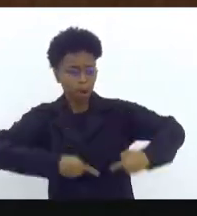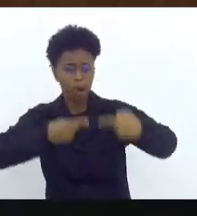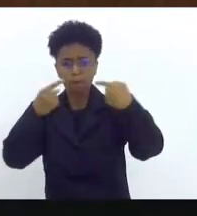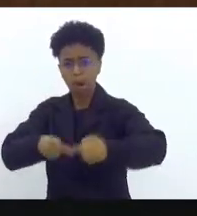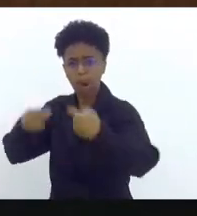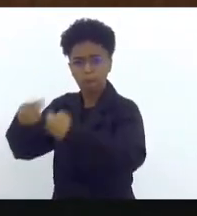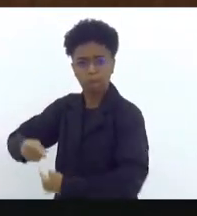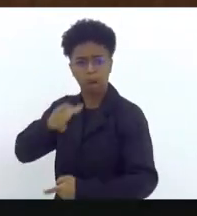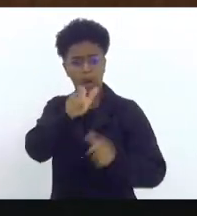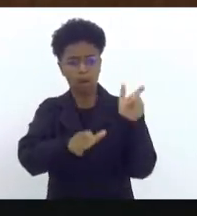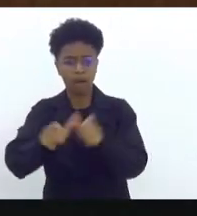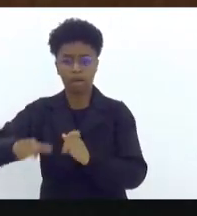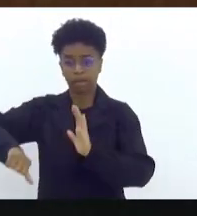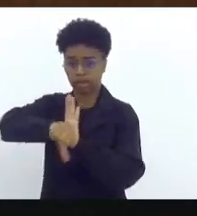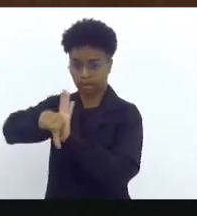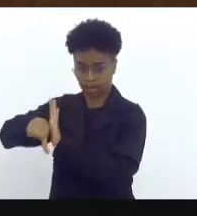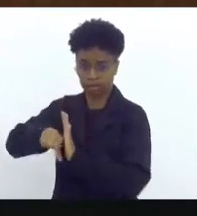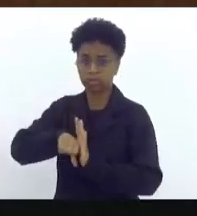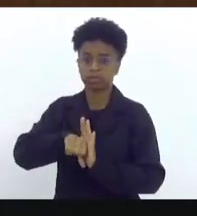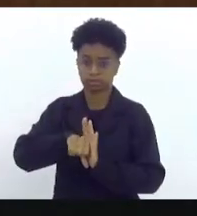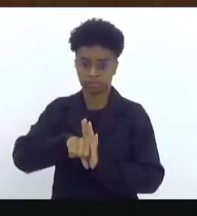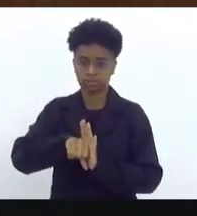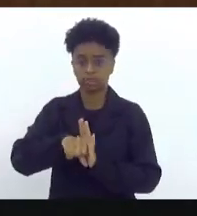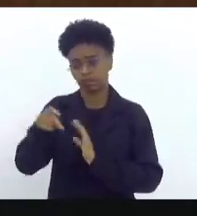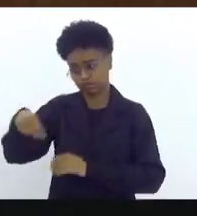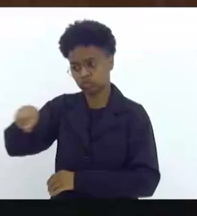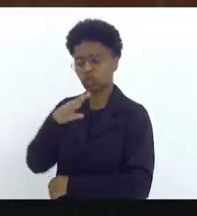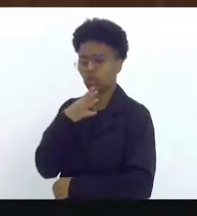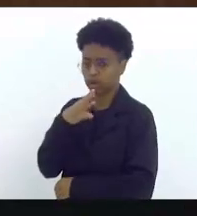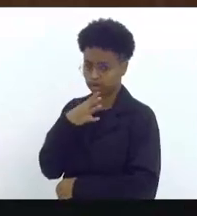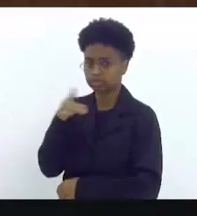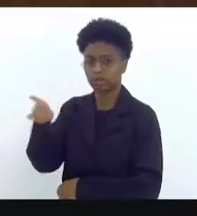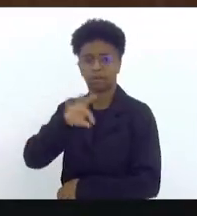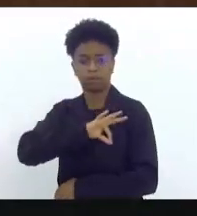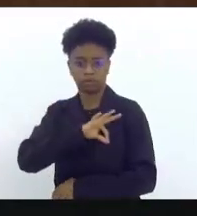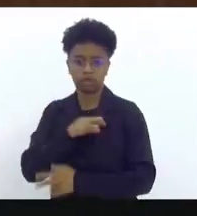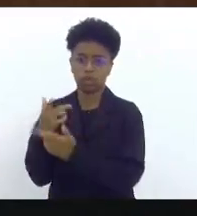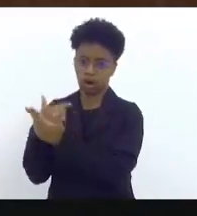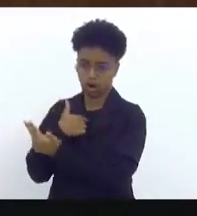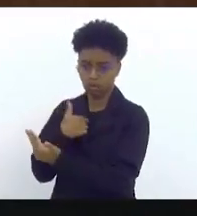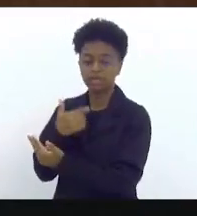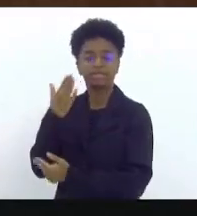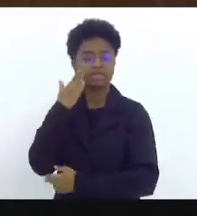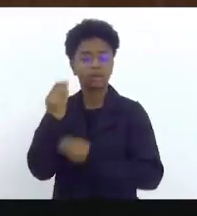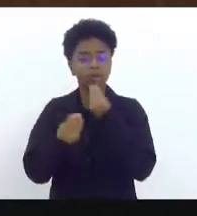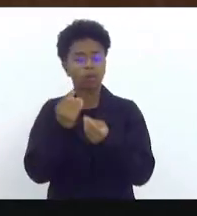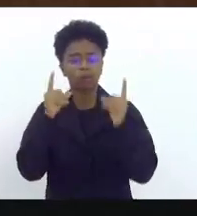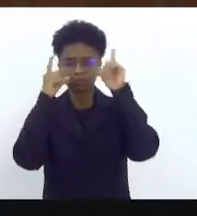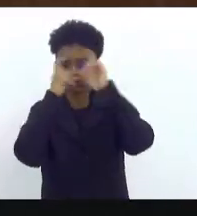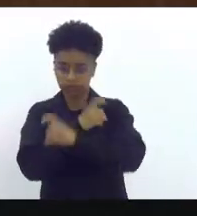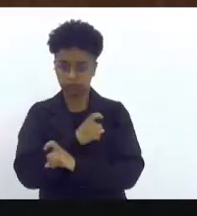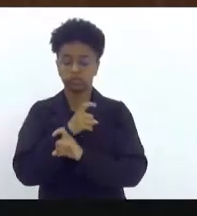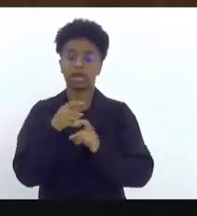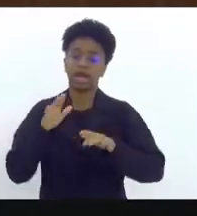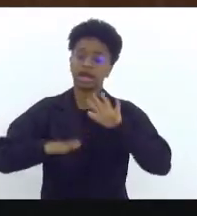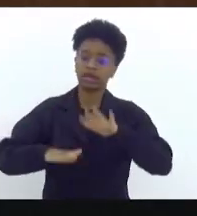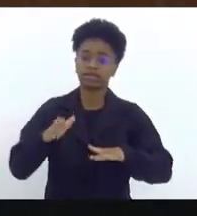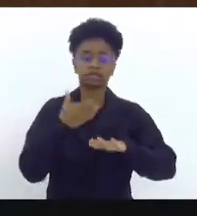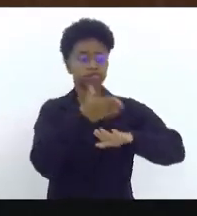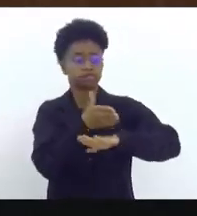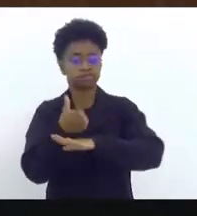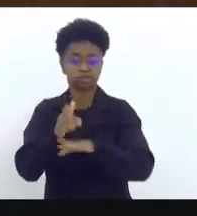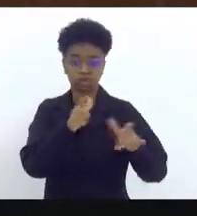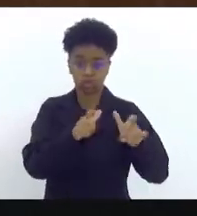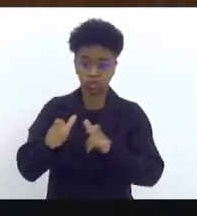esse tipo de crime. BNH, você que conhece muito bem, é policial como eu, sabe a dificuldade que nós temos, às vezes de caminhar em alguns lugares,